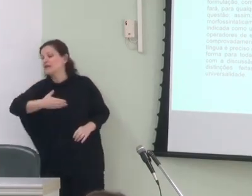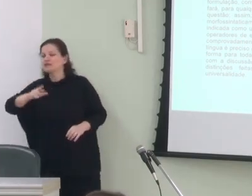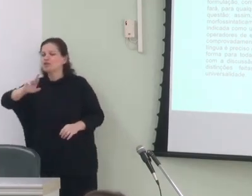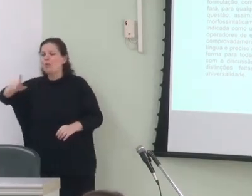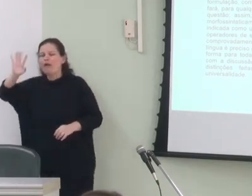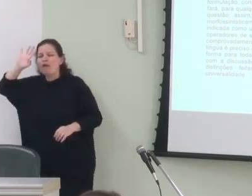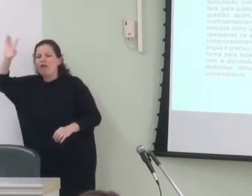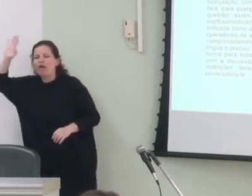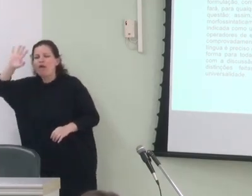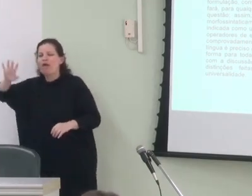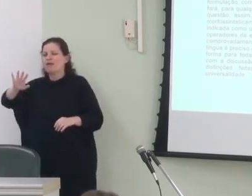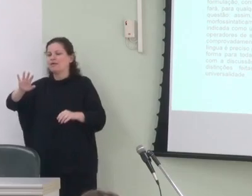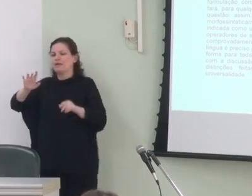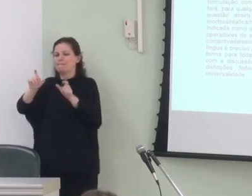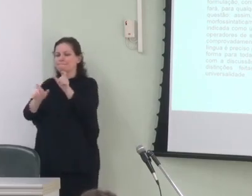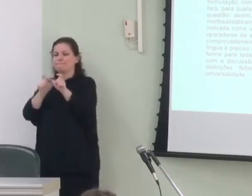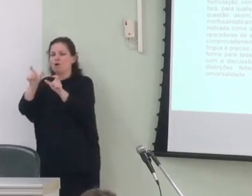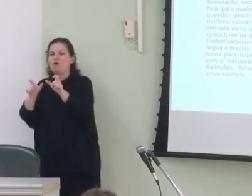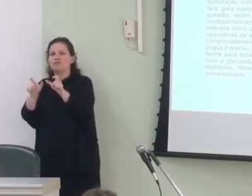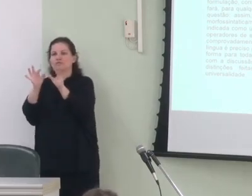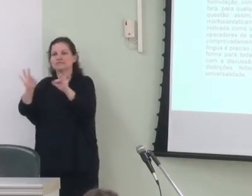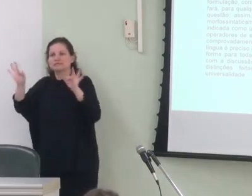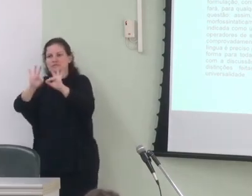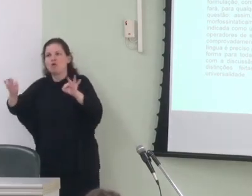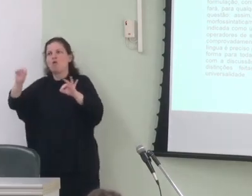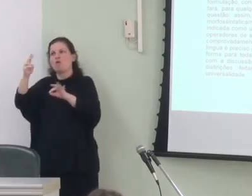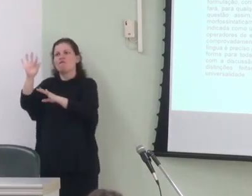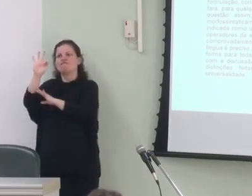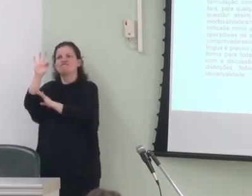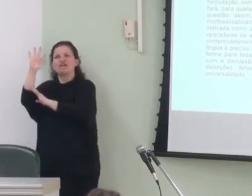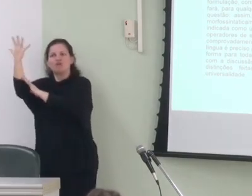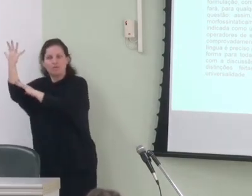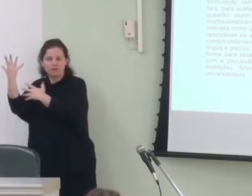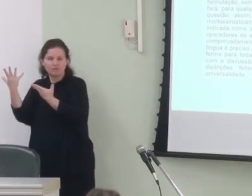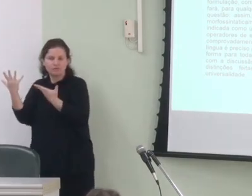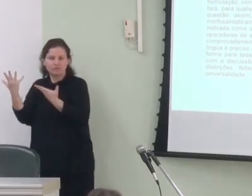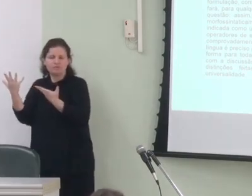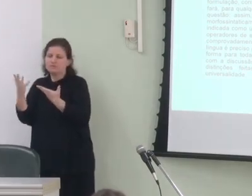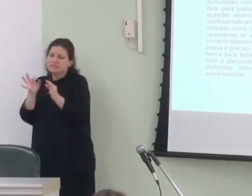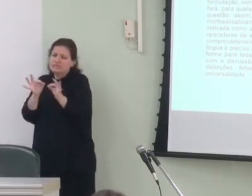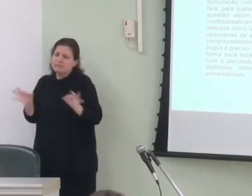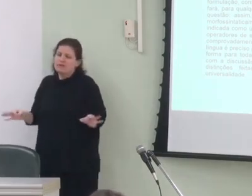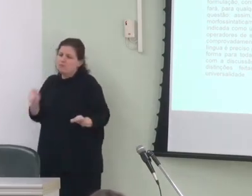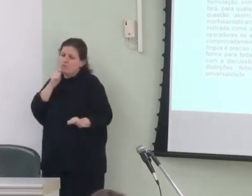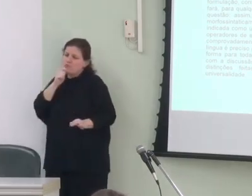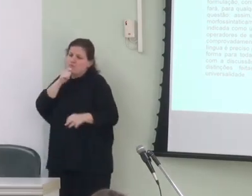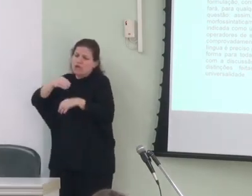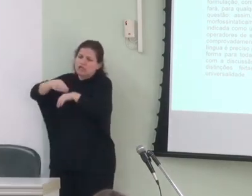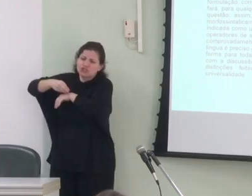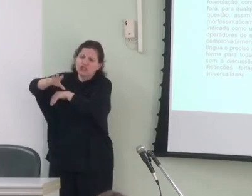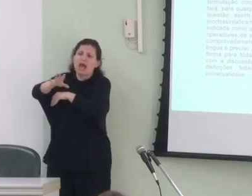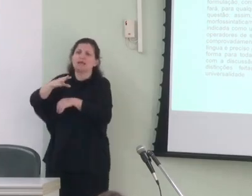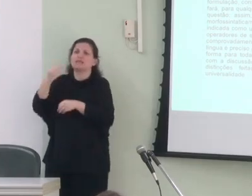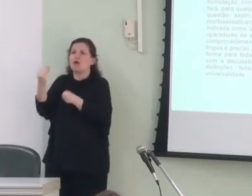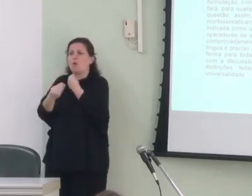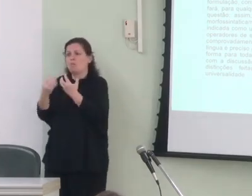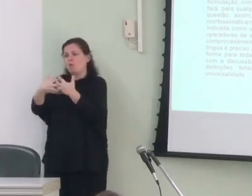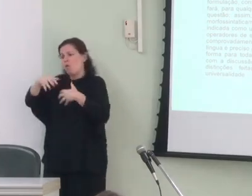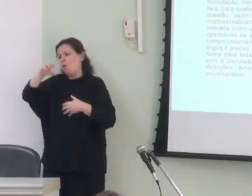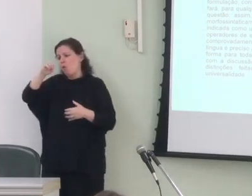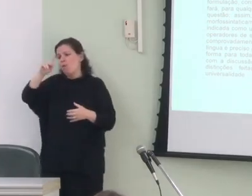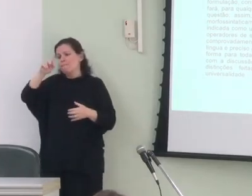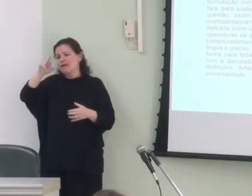refletida morfocintaticamente ou fonologicamente ela simplesmente não será indicada como operador da